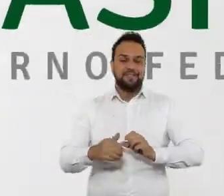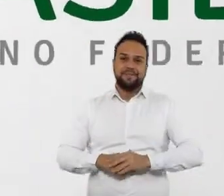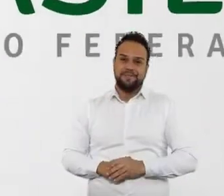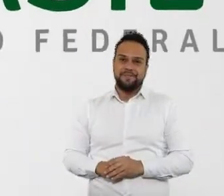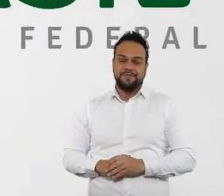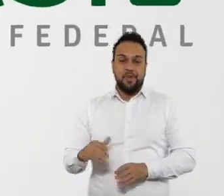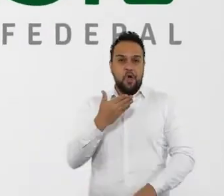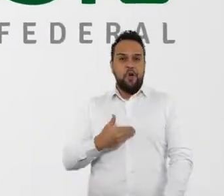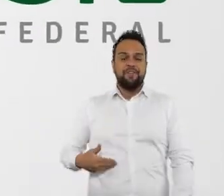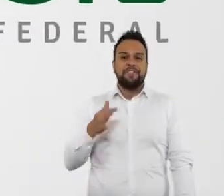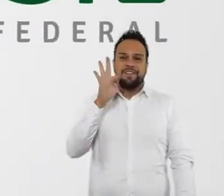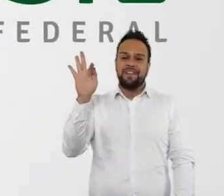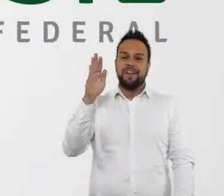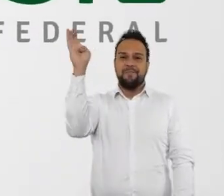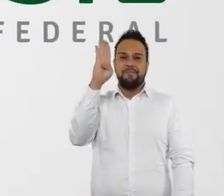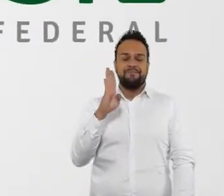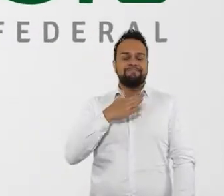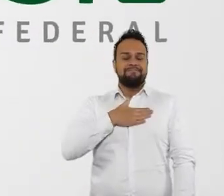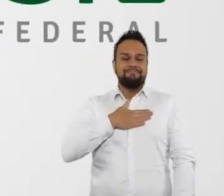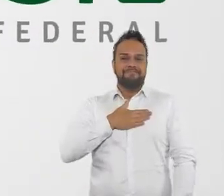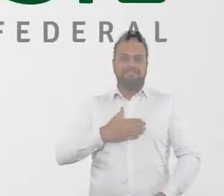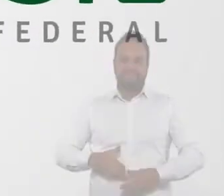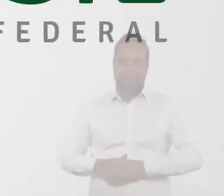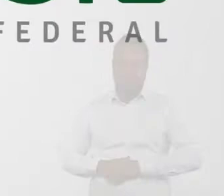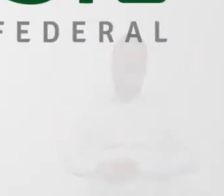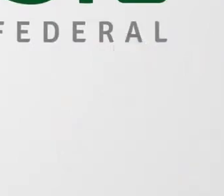Governo Federal, Pátria Amada Brasil.